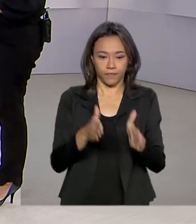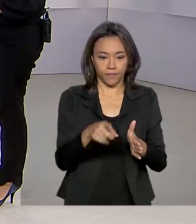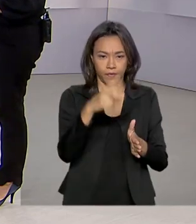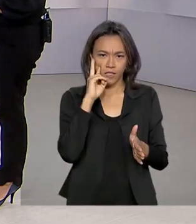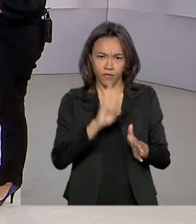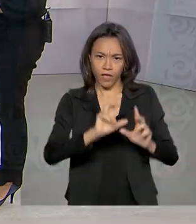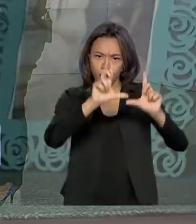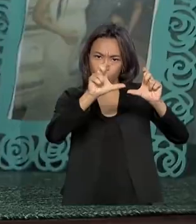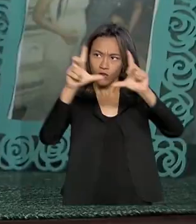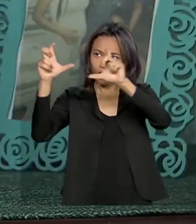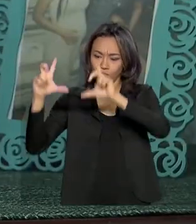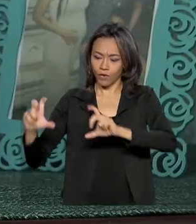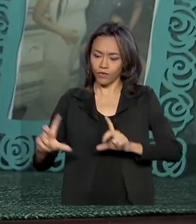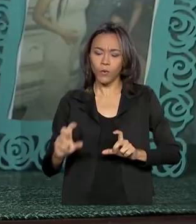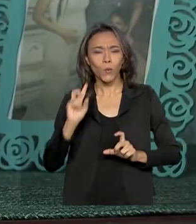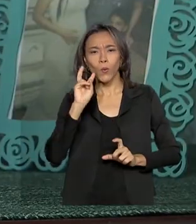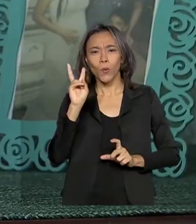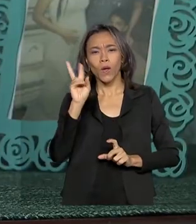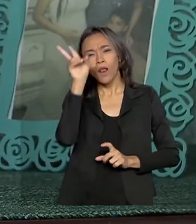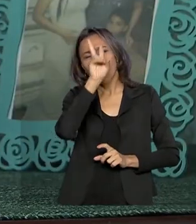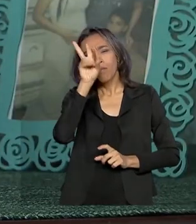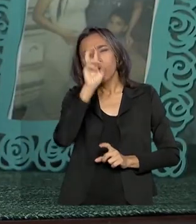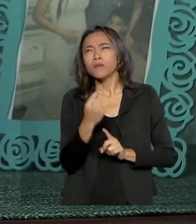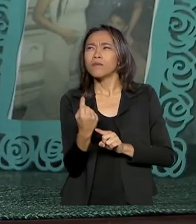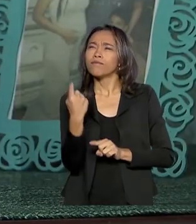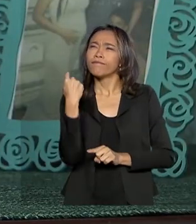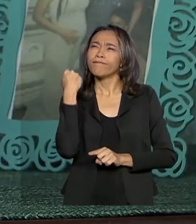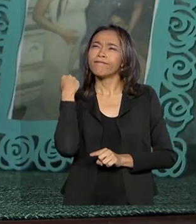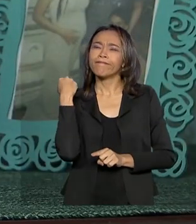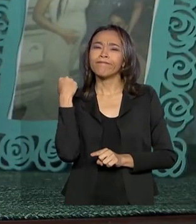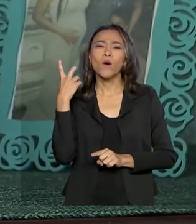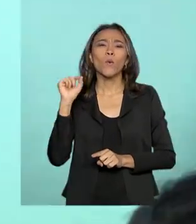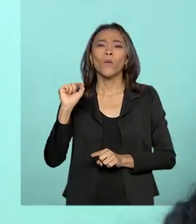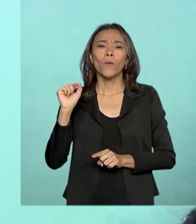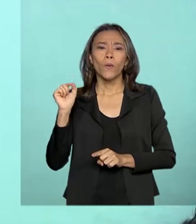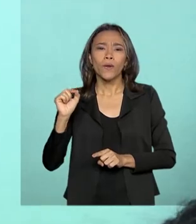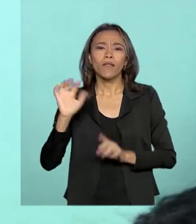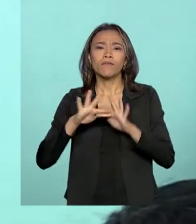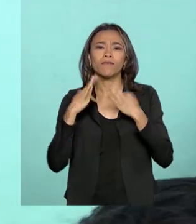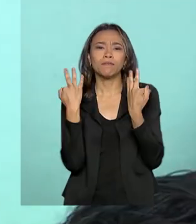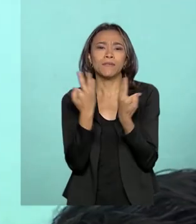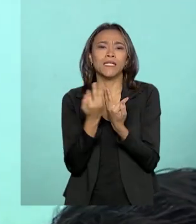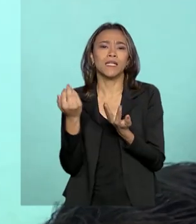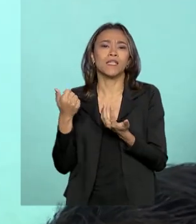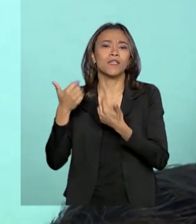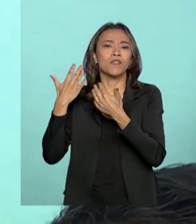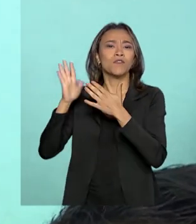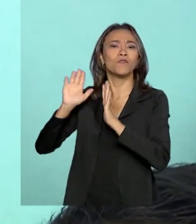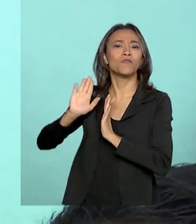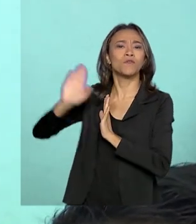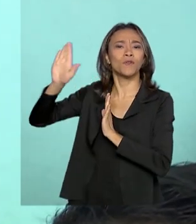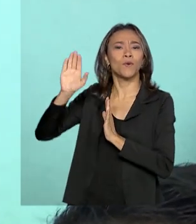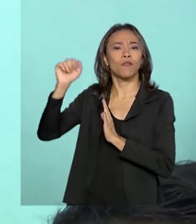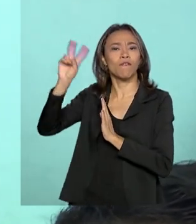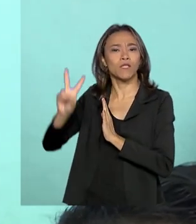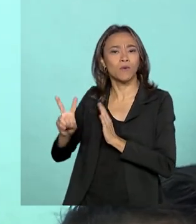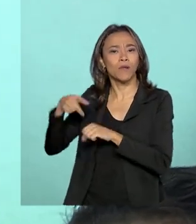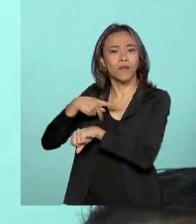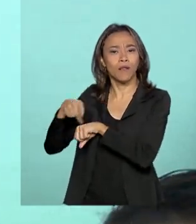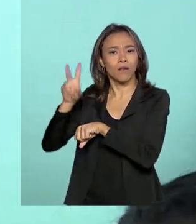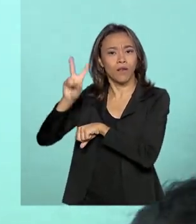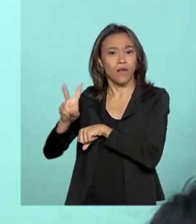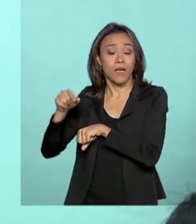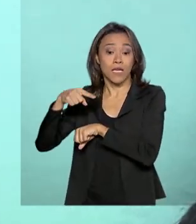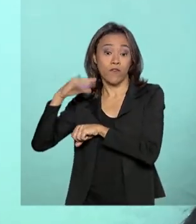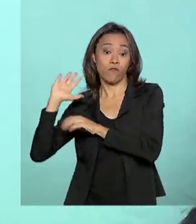fotos, na estante, há lembrança de parte da família que ficou na Venezuela. No sorriso, o alívio de quem conseguiu fugir